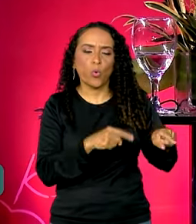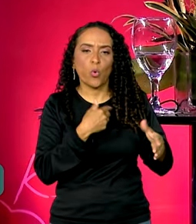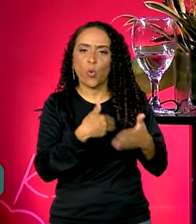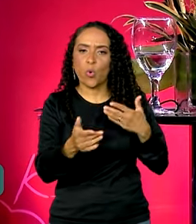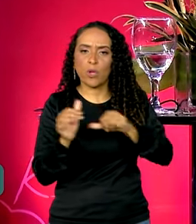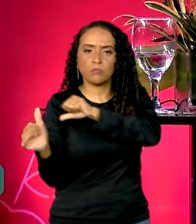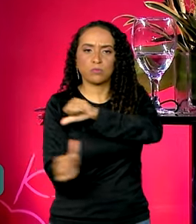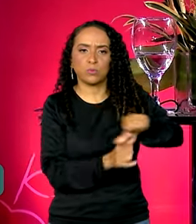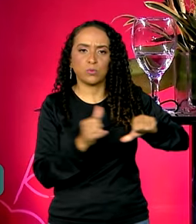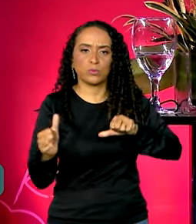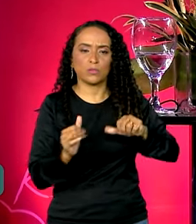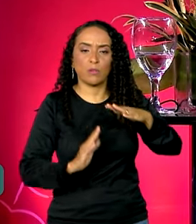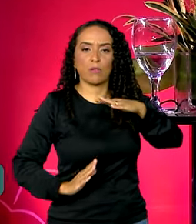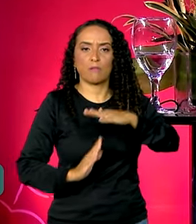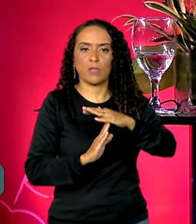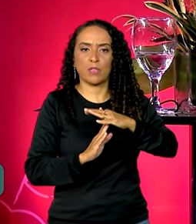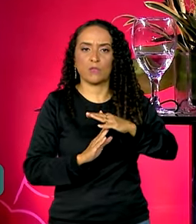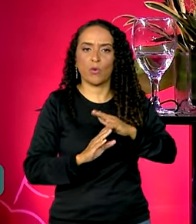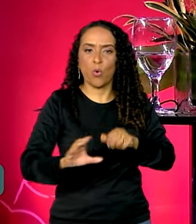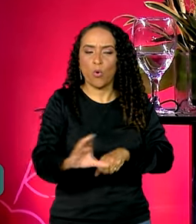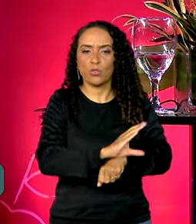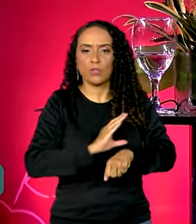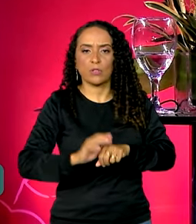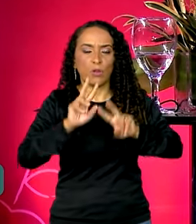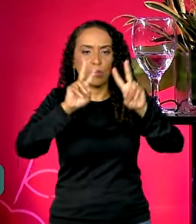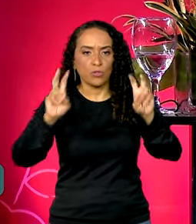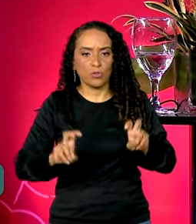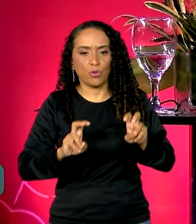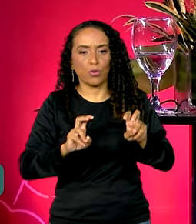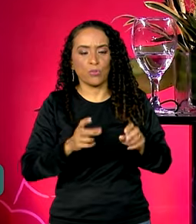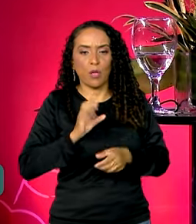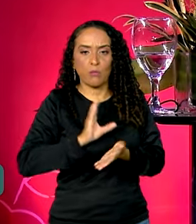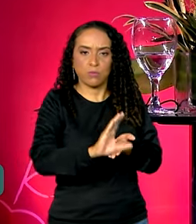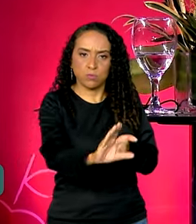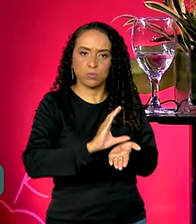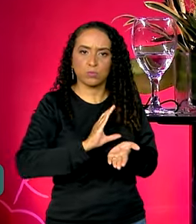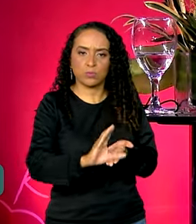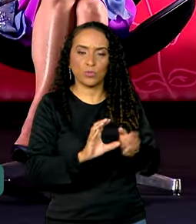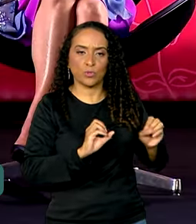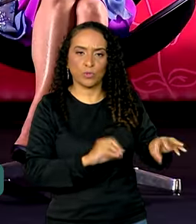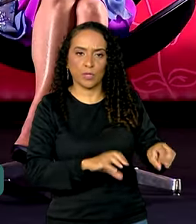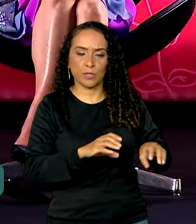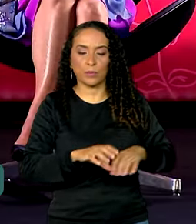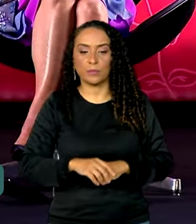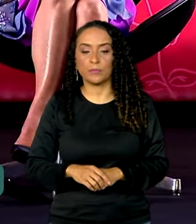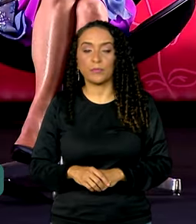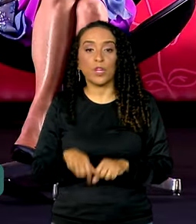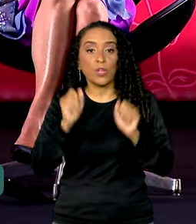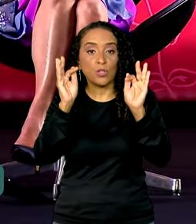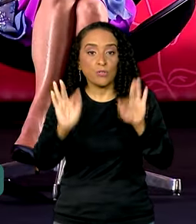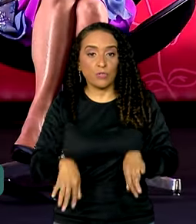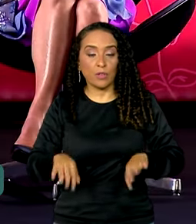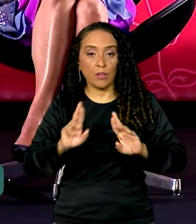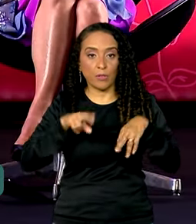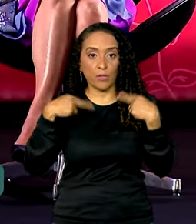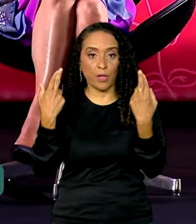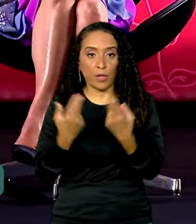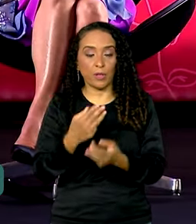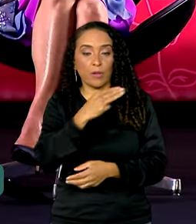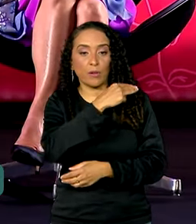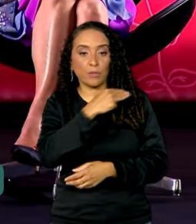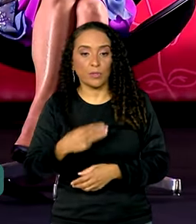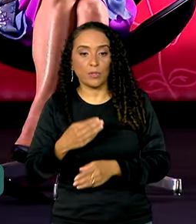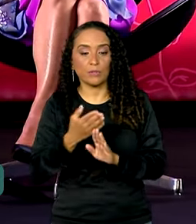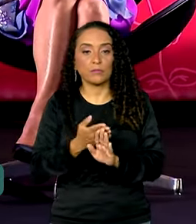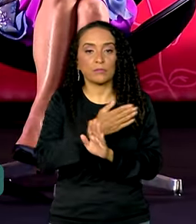mudança nos limites constitucionais em relação aos investimentos em educação. E no encerramento da coletiva, o ministro